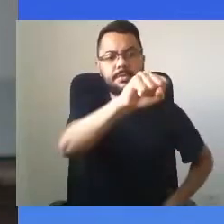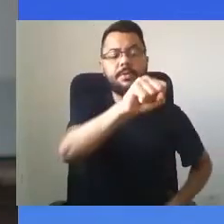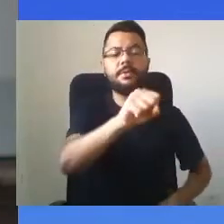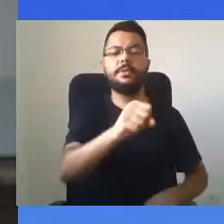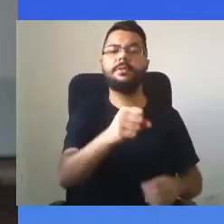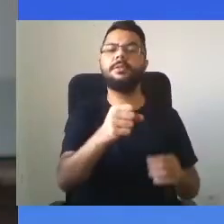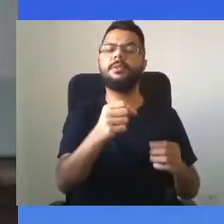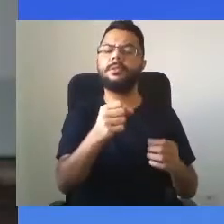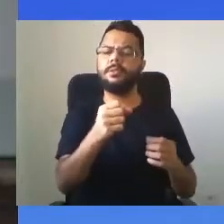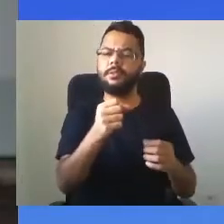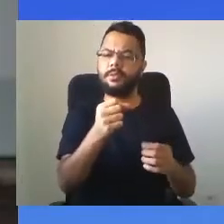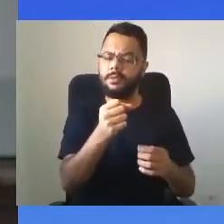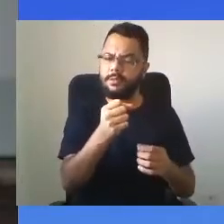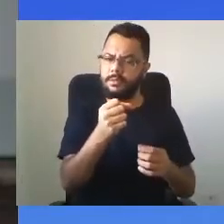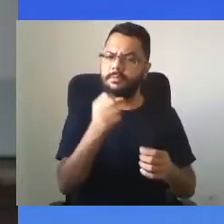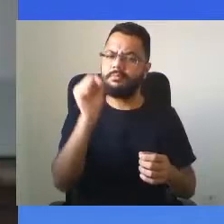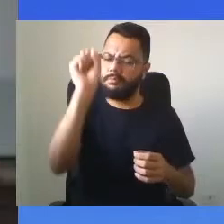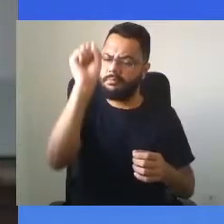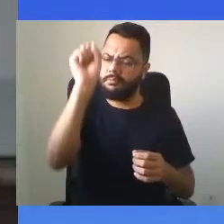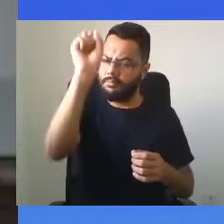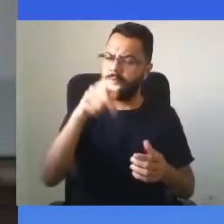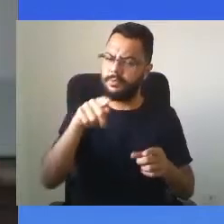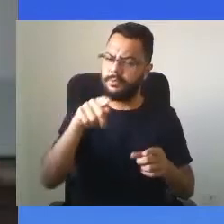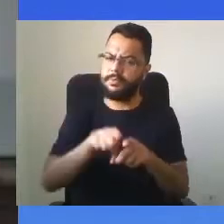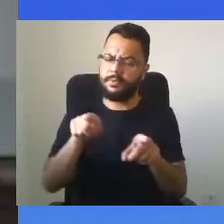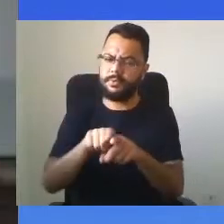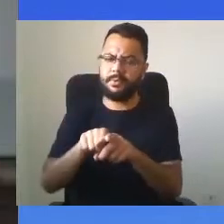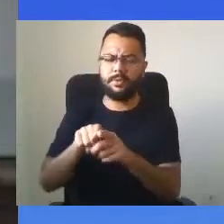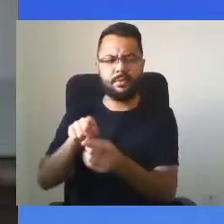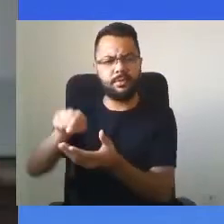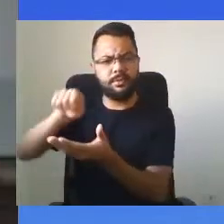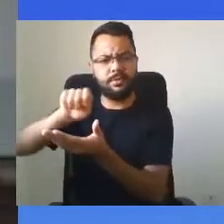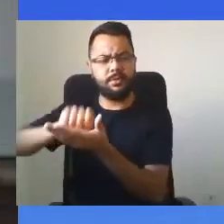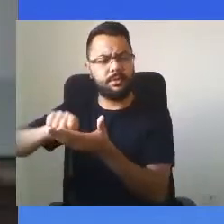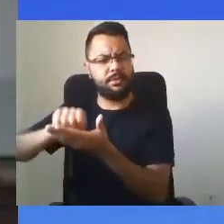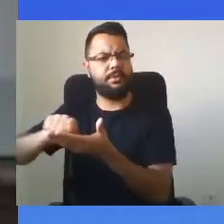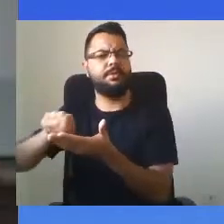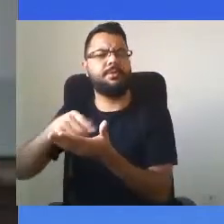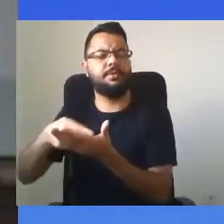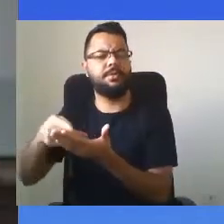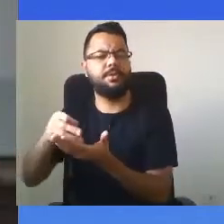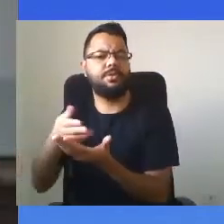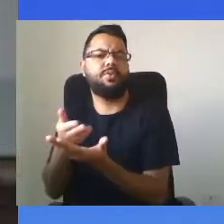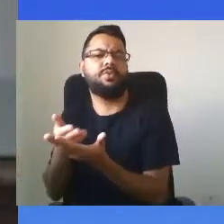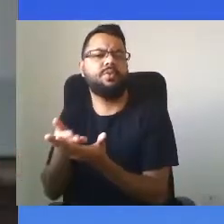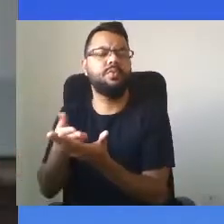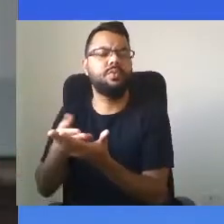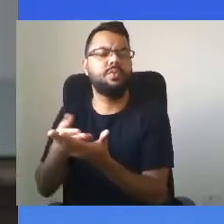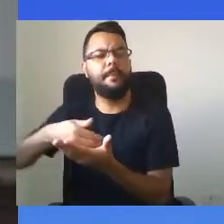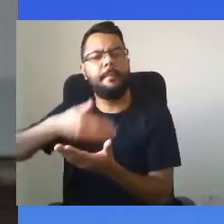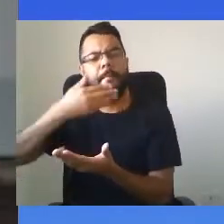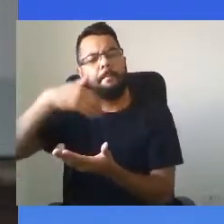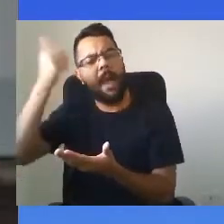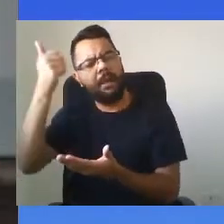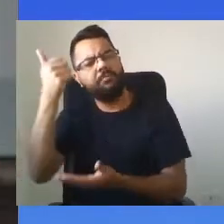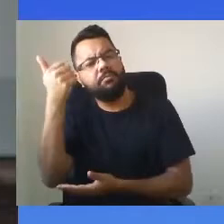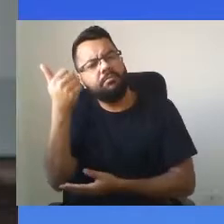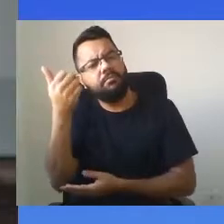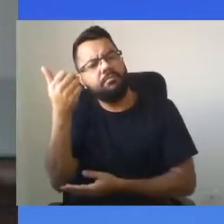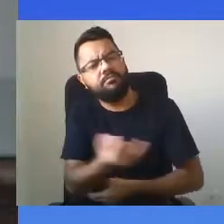Paraná tem demonstrado sua capacidade de superar e mostrar sua primordial missão, que é gerar